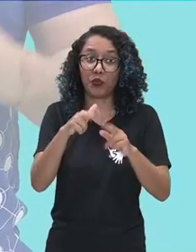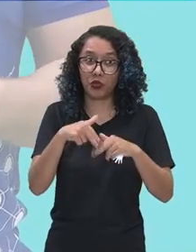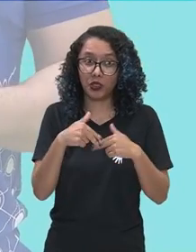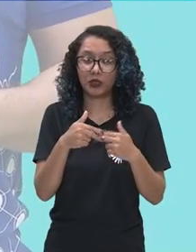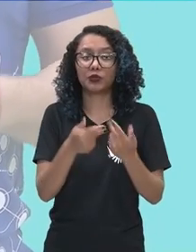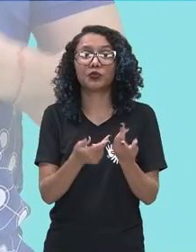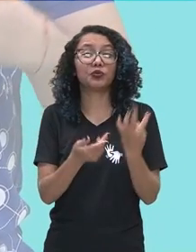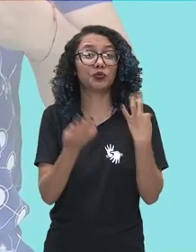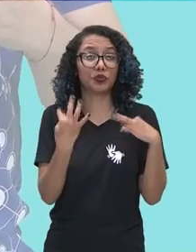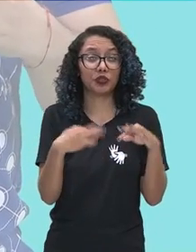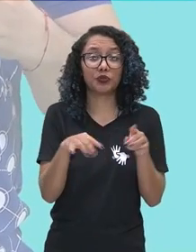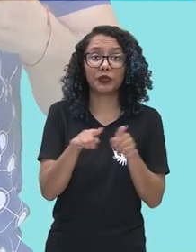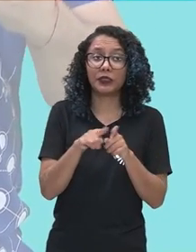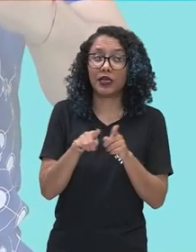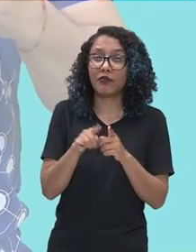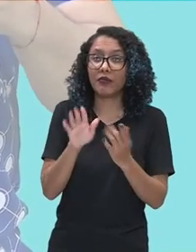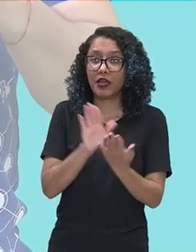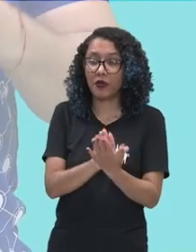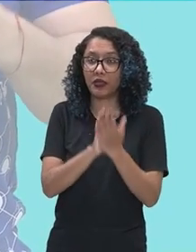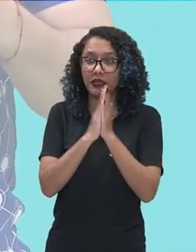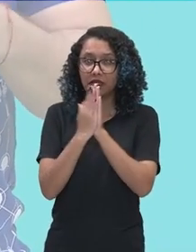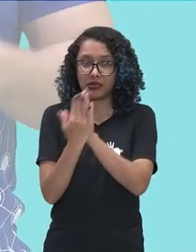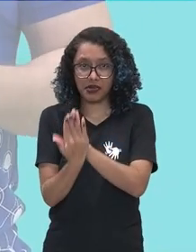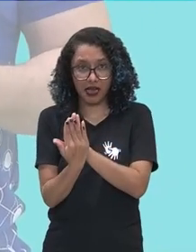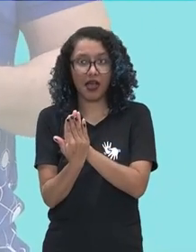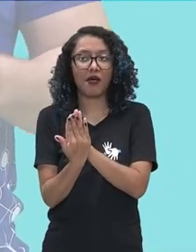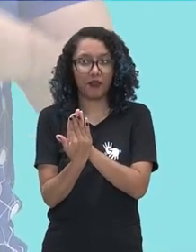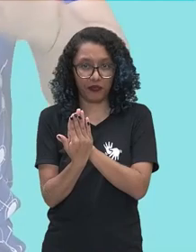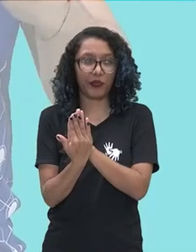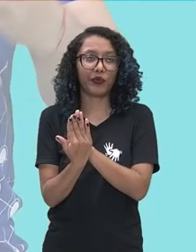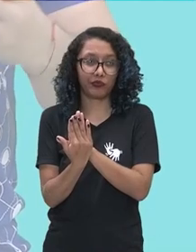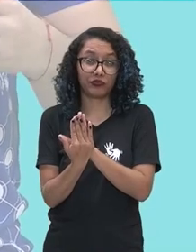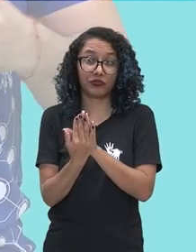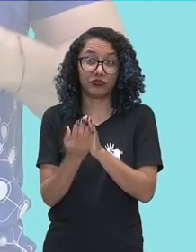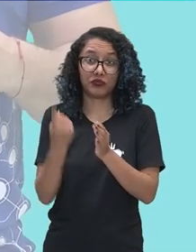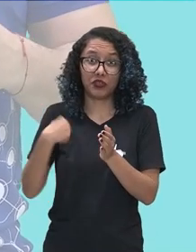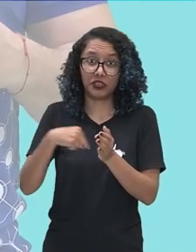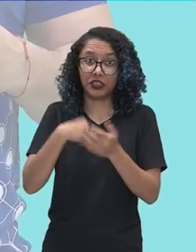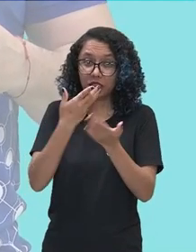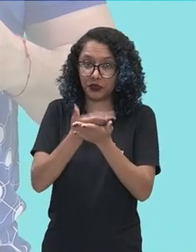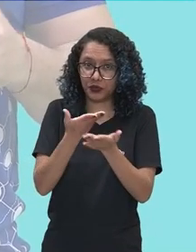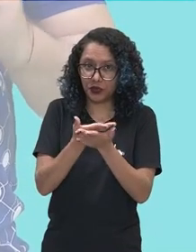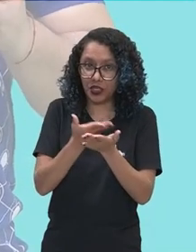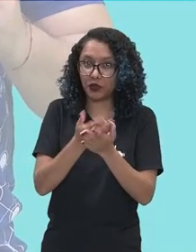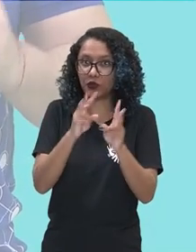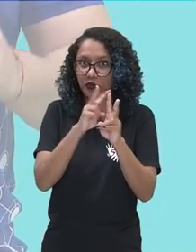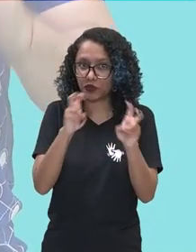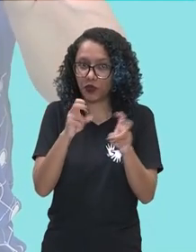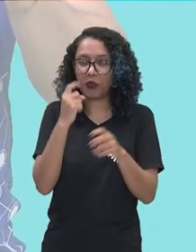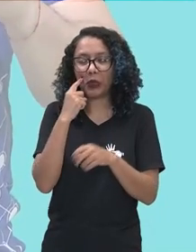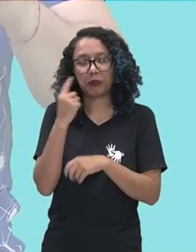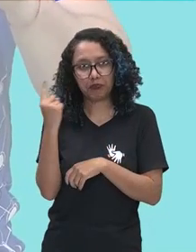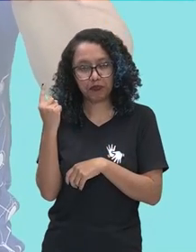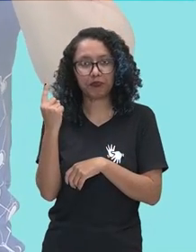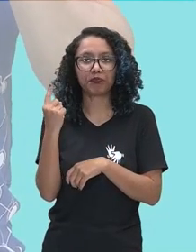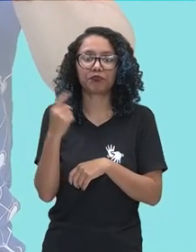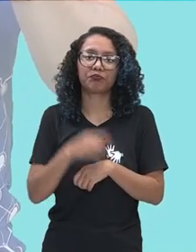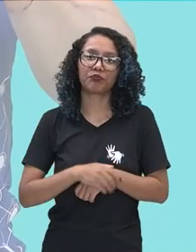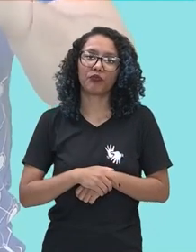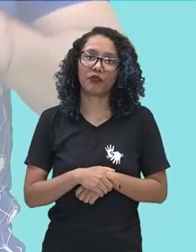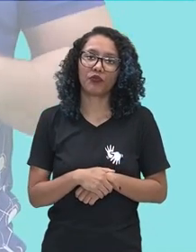intercâmbio cultural está aqui presente na nossa aula de hoje, porque a língua inglesa está